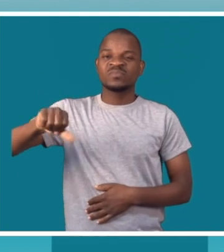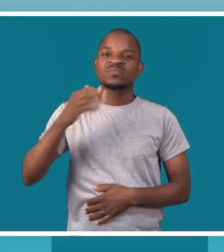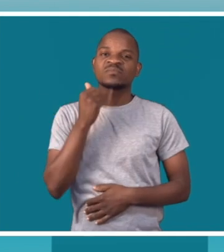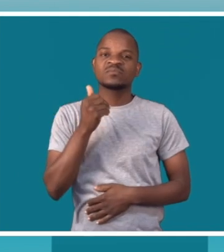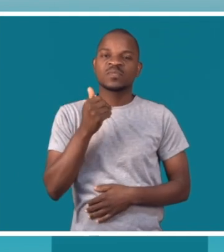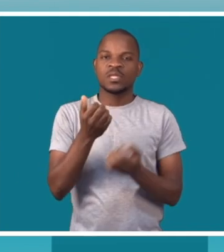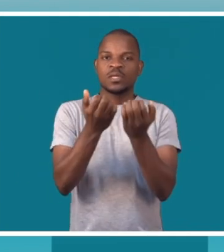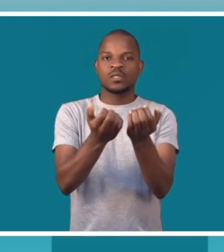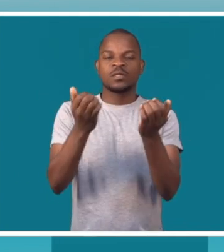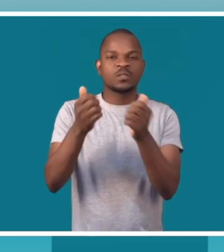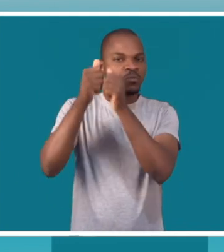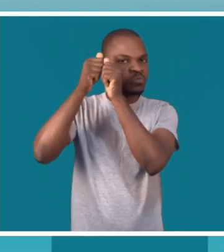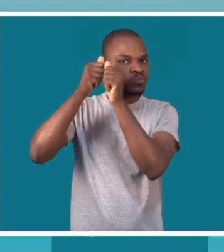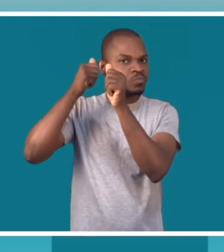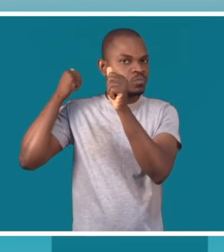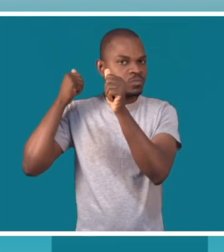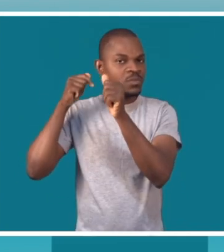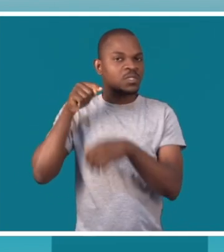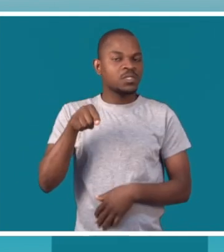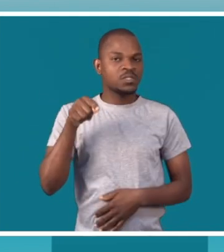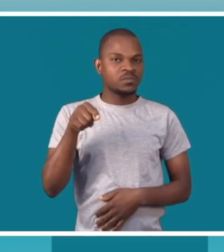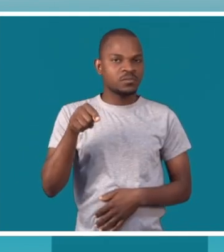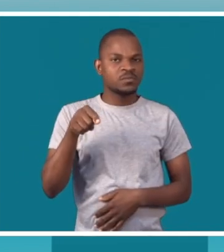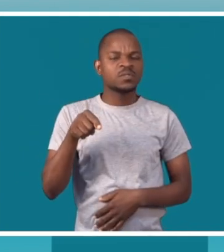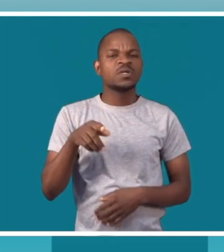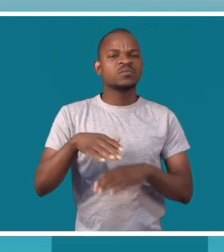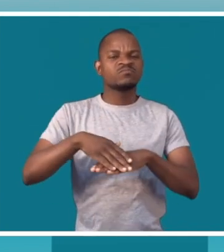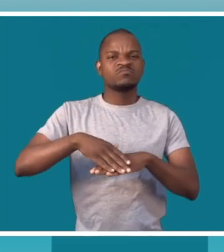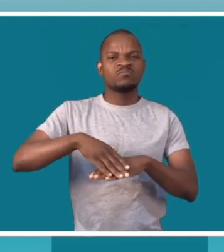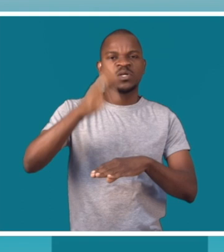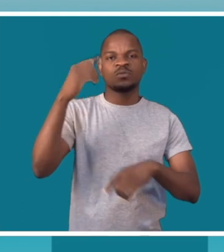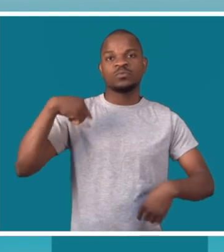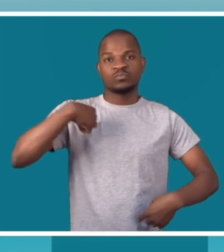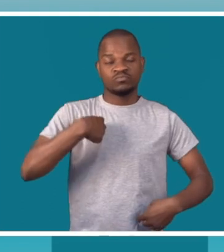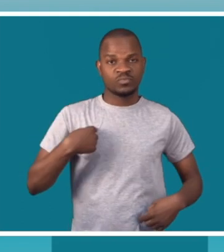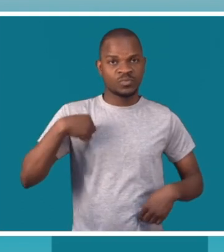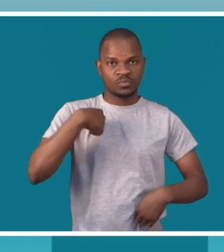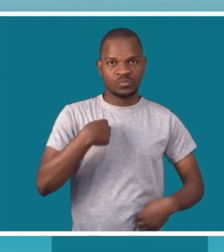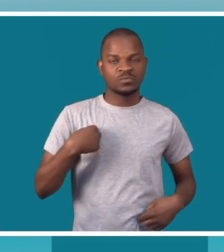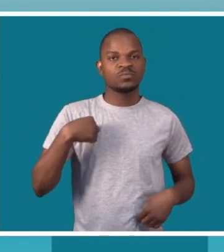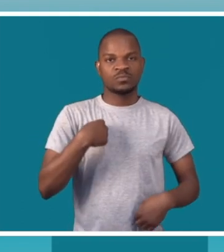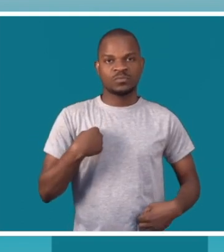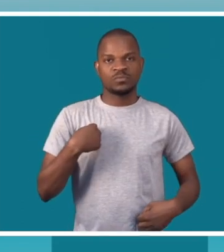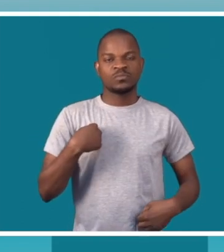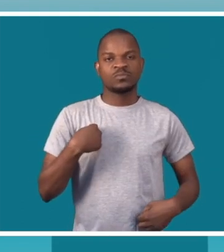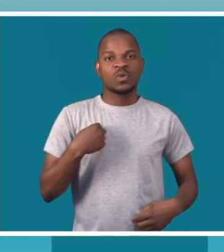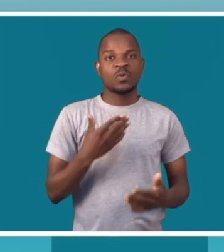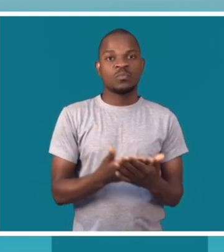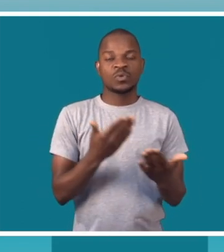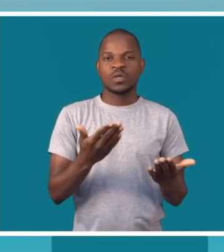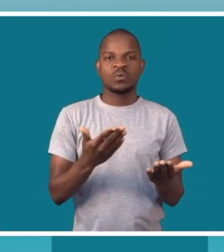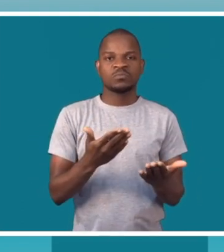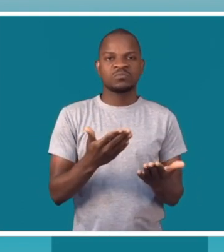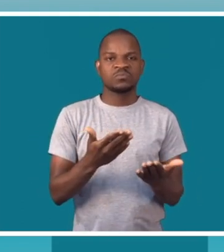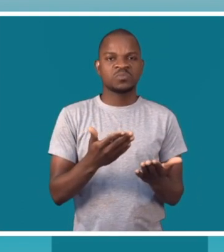estado, crianças com deficiência mental ou intelectual, elas são as que estão em piores